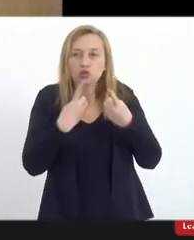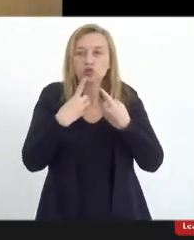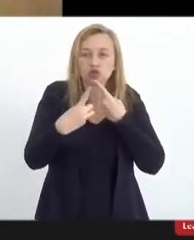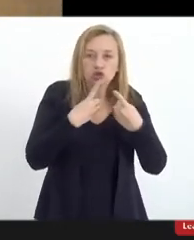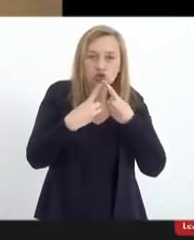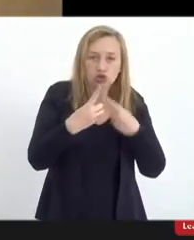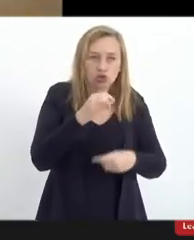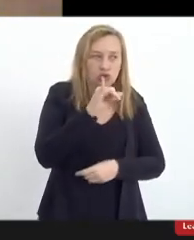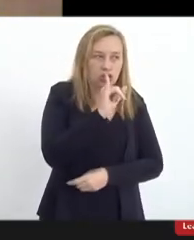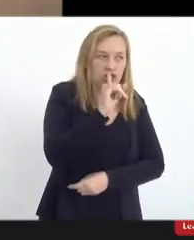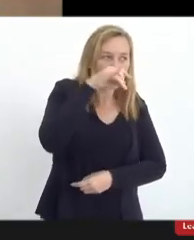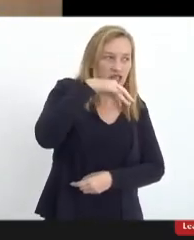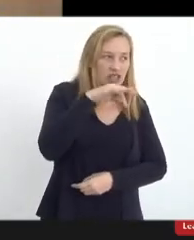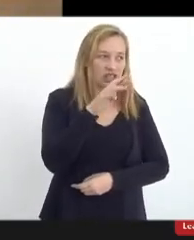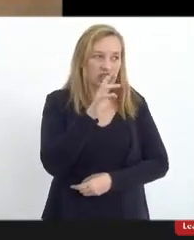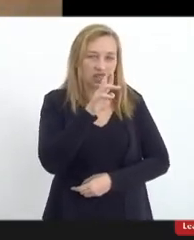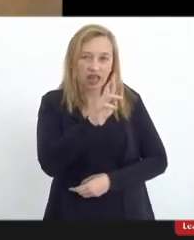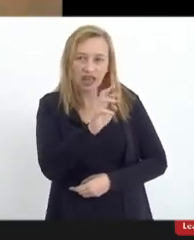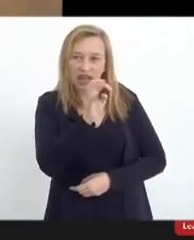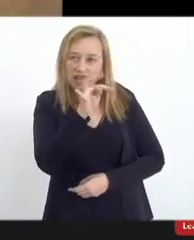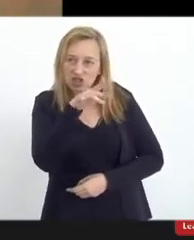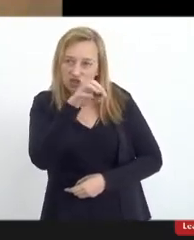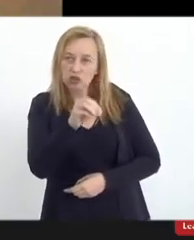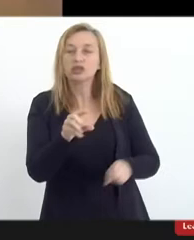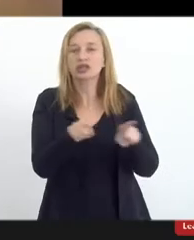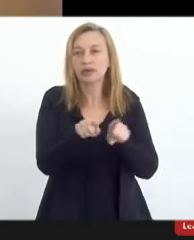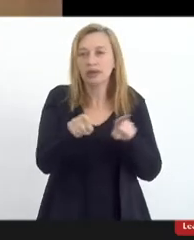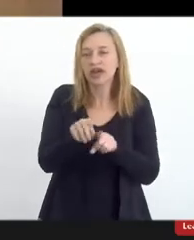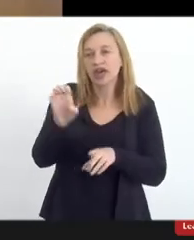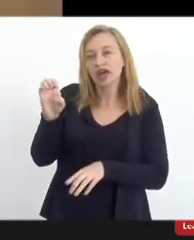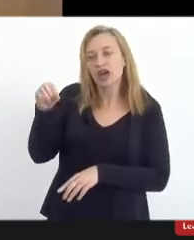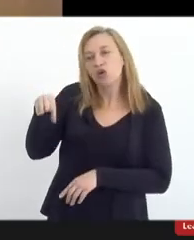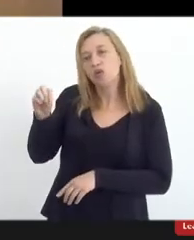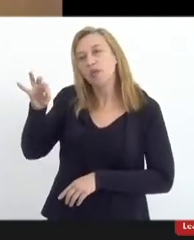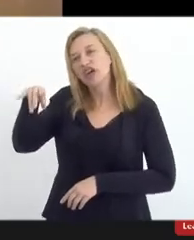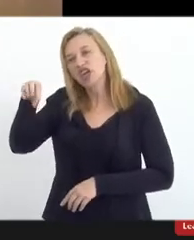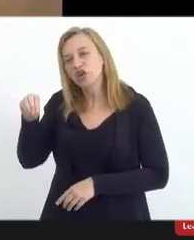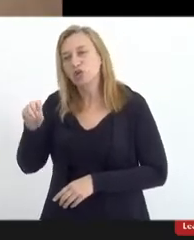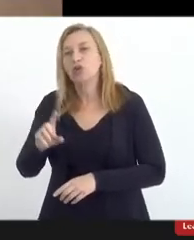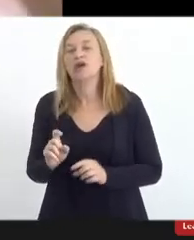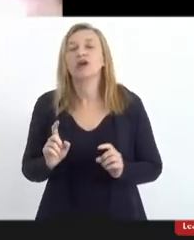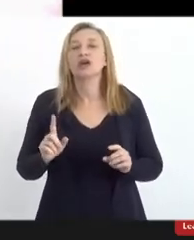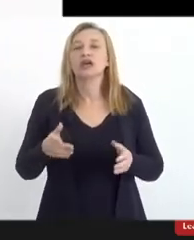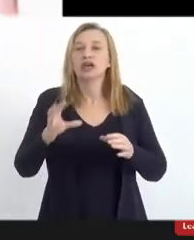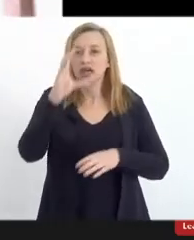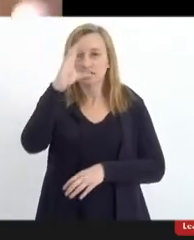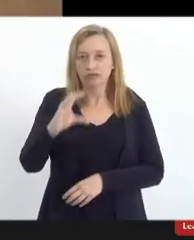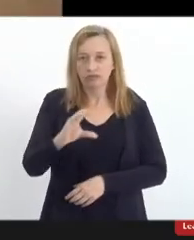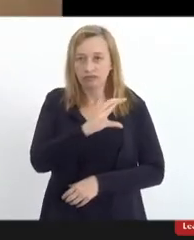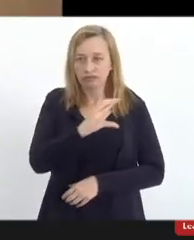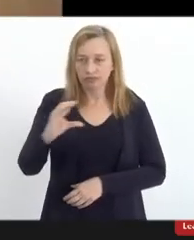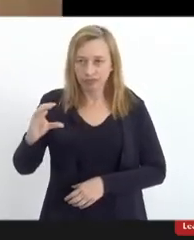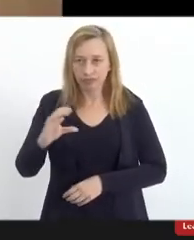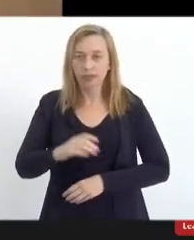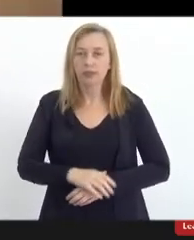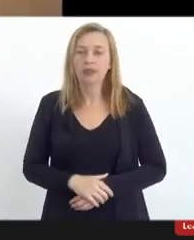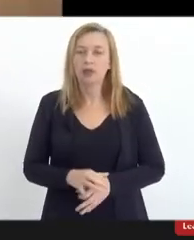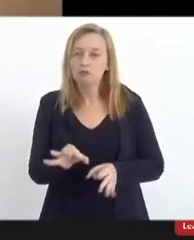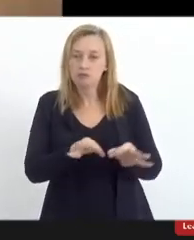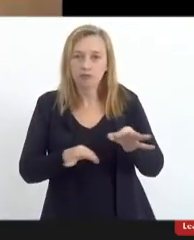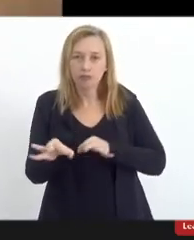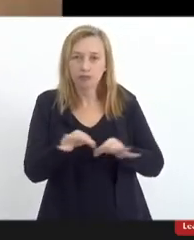interreligioso e ecumênico. Então, é assim que a Igreja Católica se